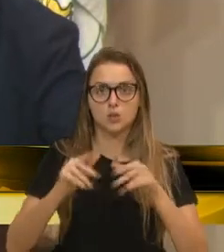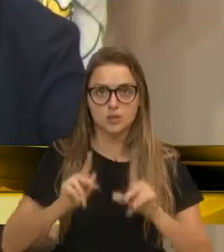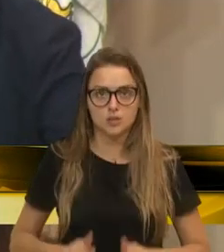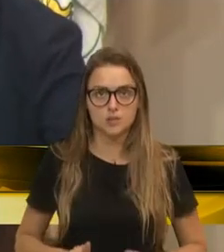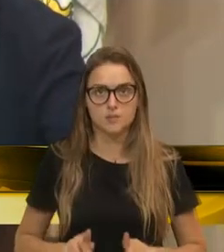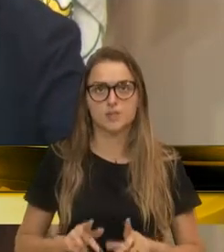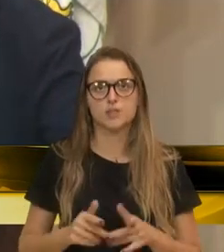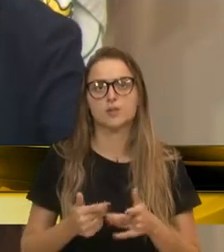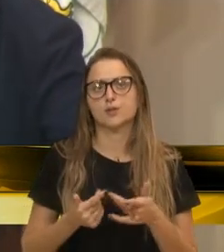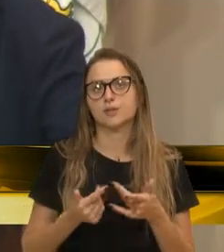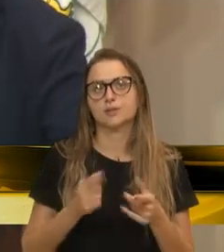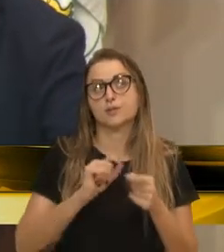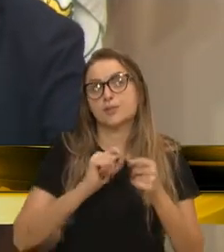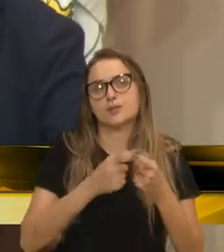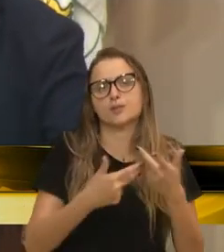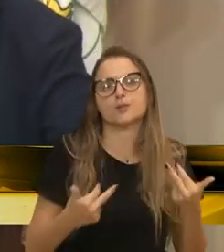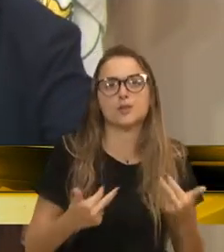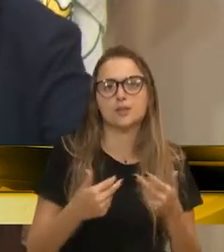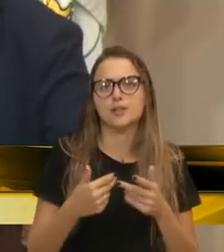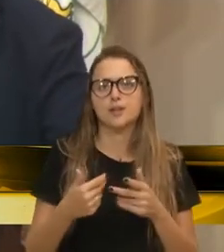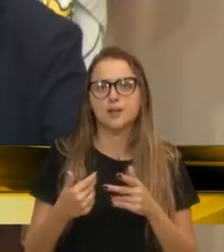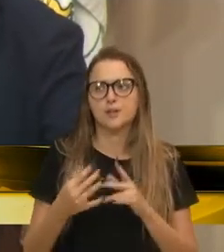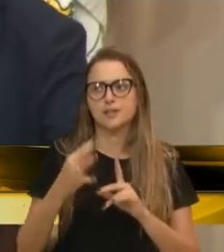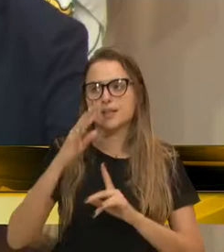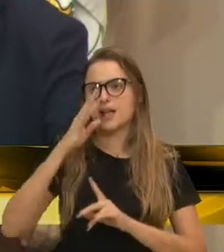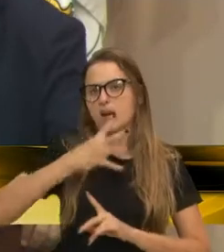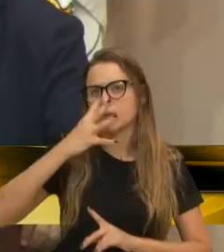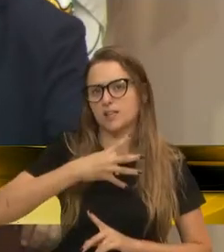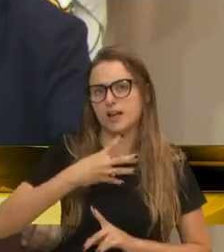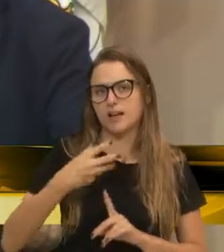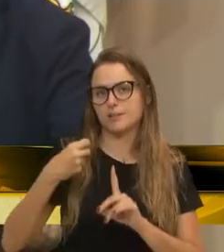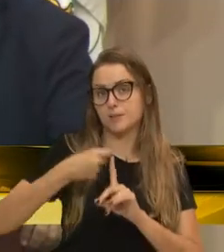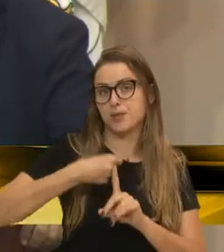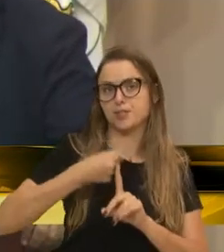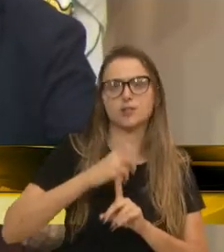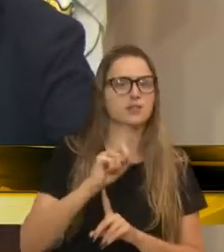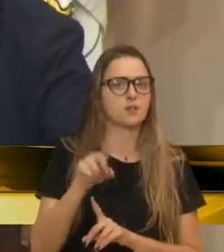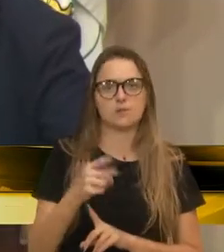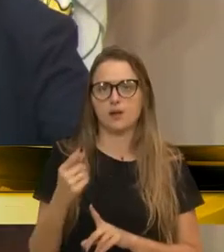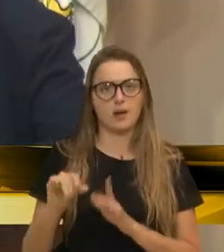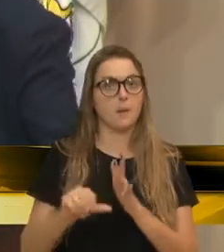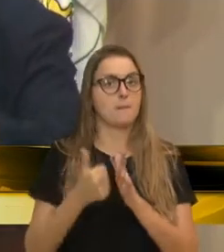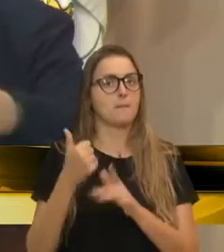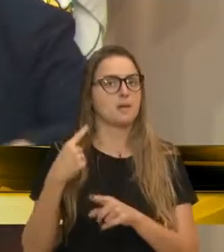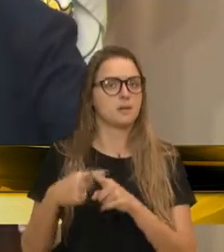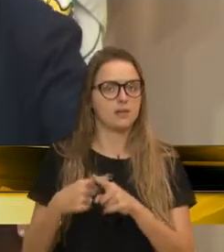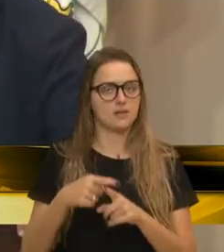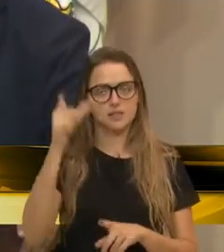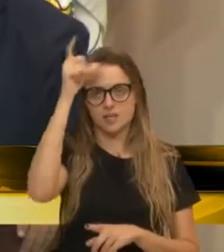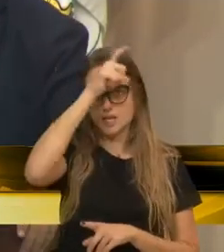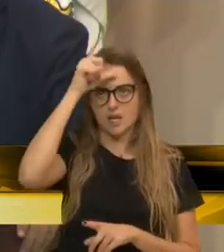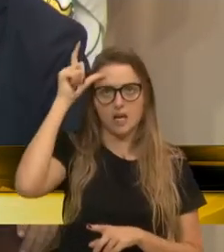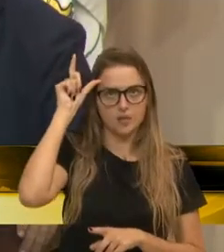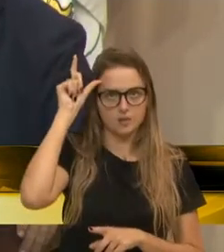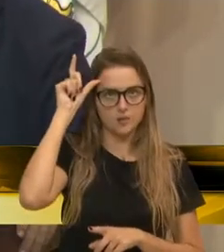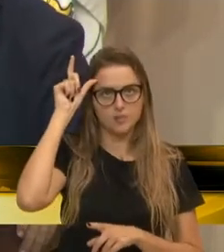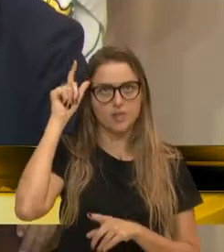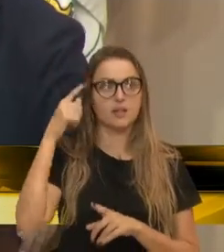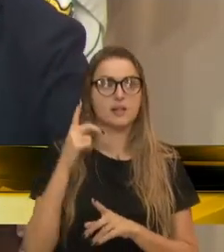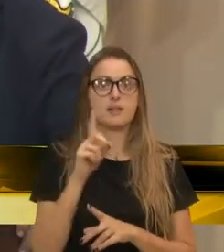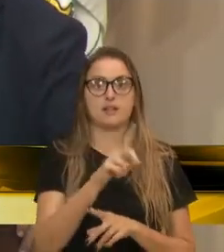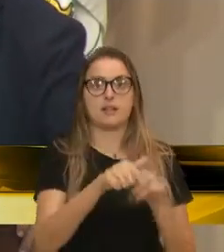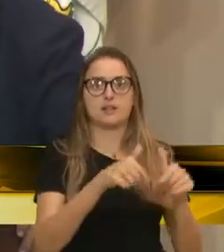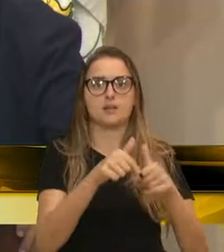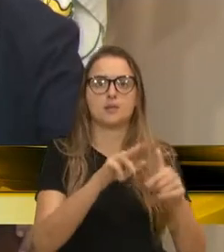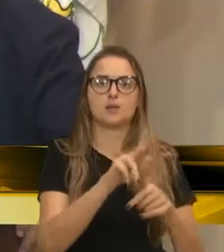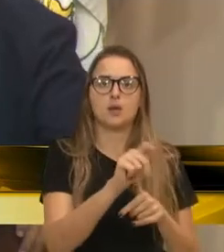botando a cara para bater, para ser batida, para ser agredidos. Isso não é a primeira vez. A enfermeira está aqui, porque ela está lá, porque ela precisa.